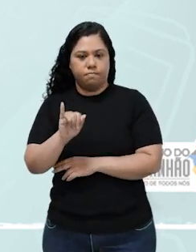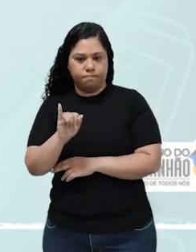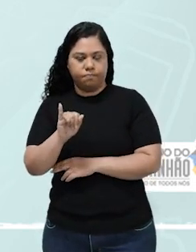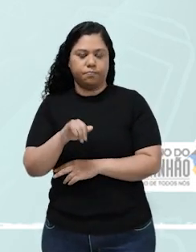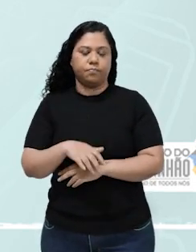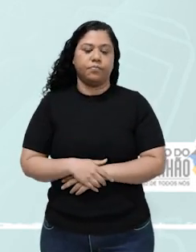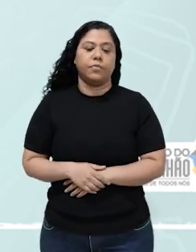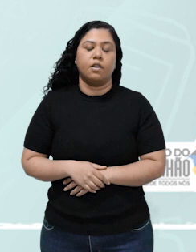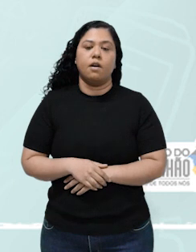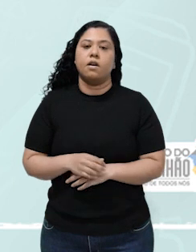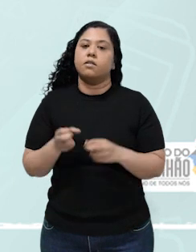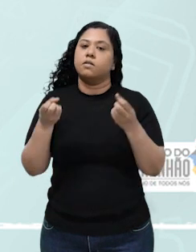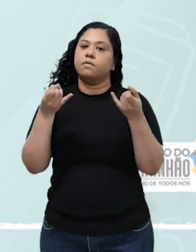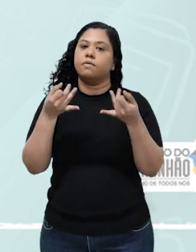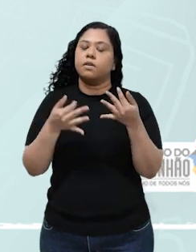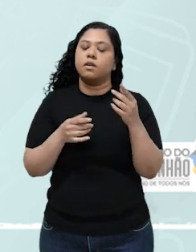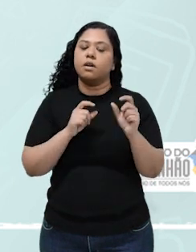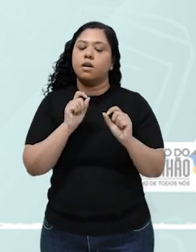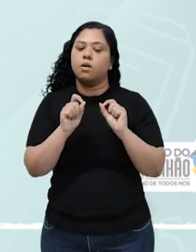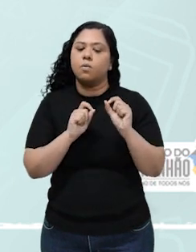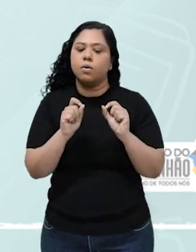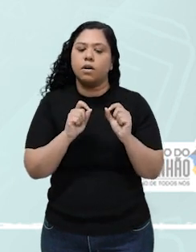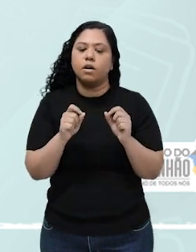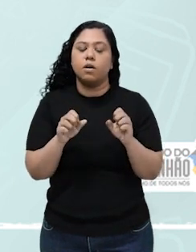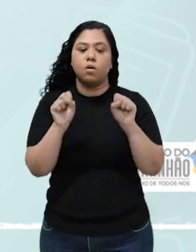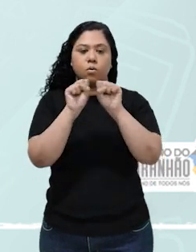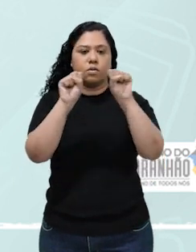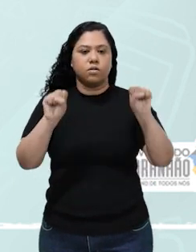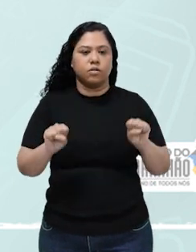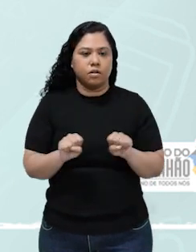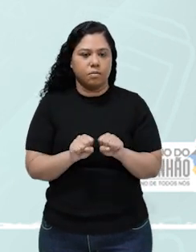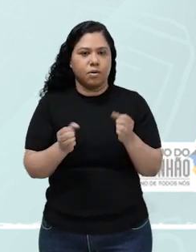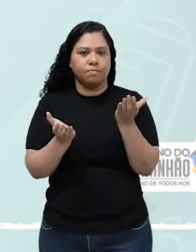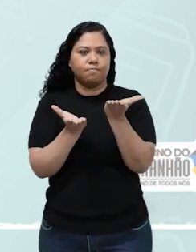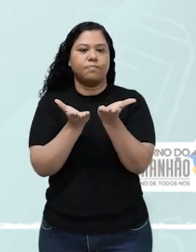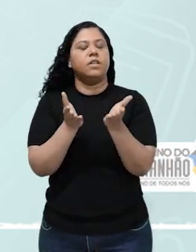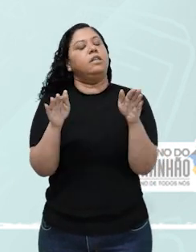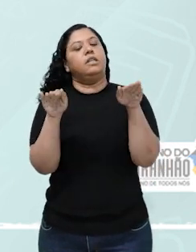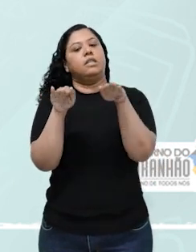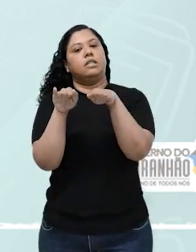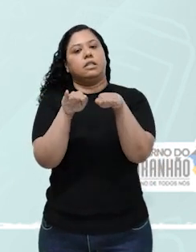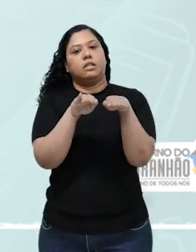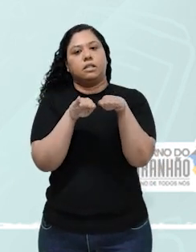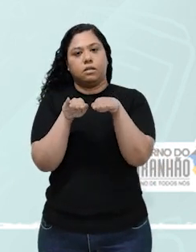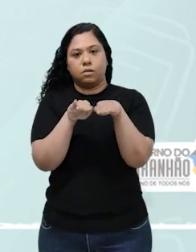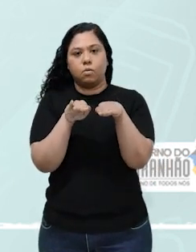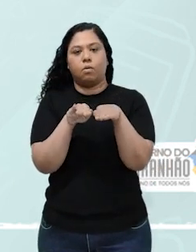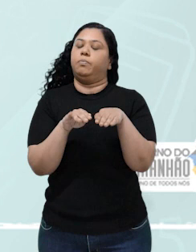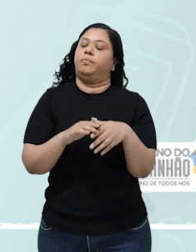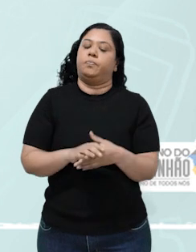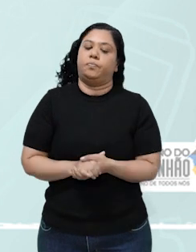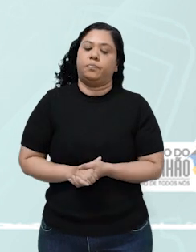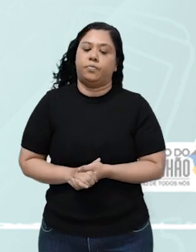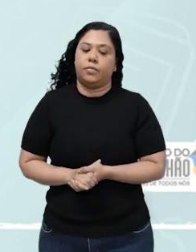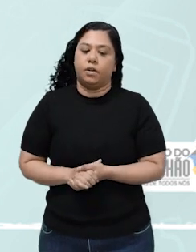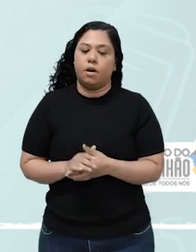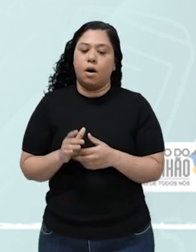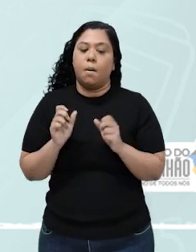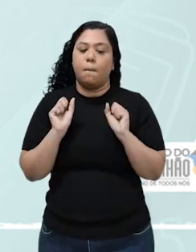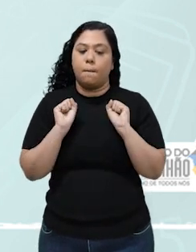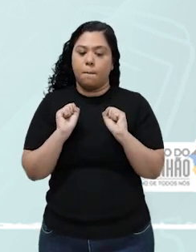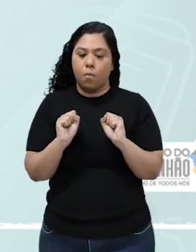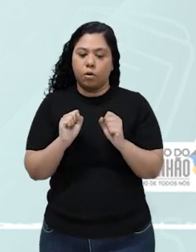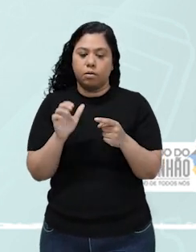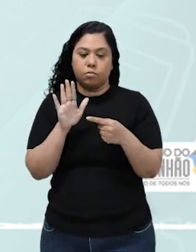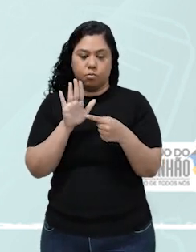Vi, dizemos que o sistema atingiu o equilíbrio. Graficamente, podemos representar esse e